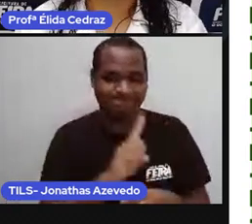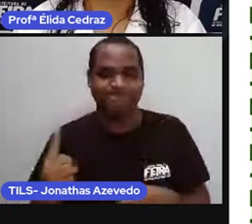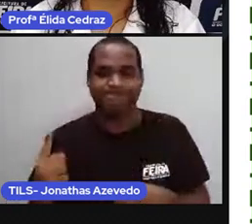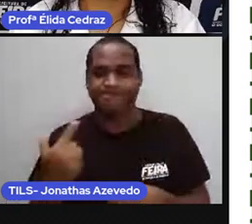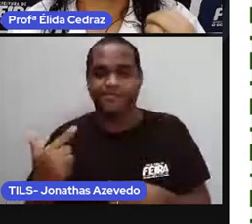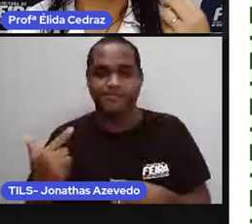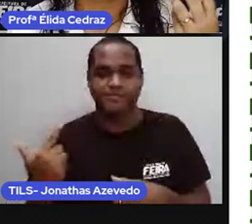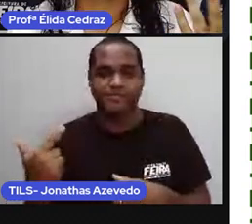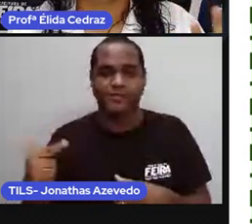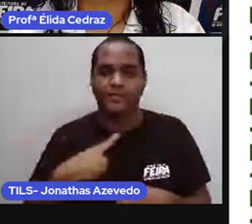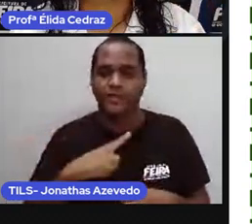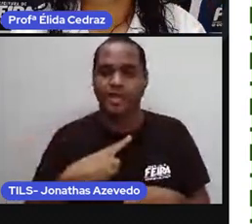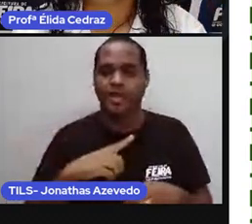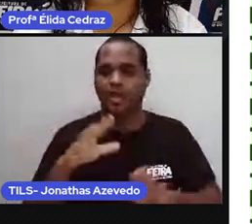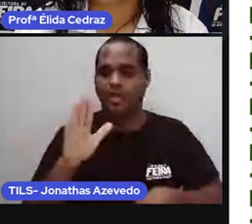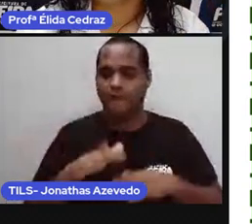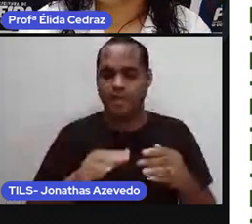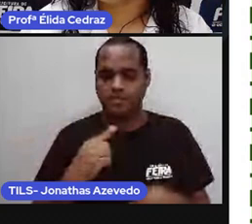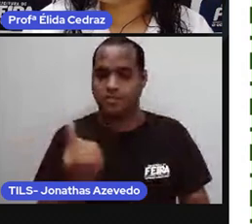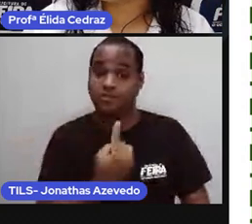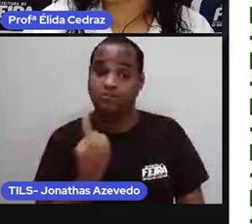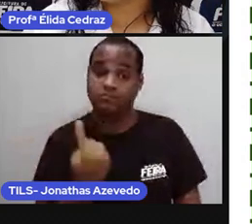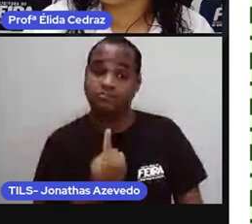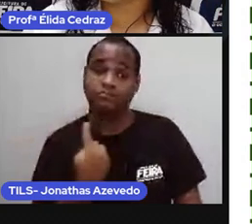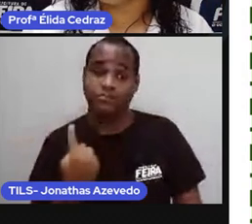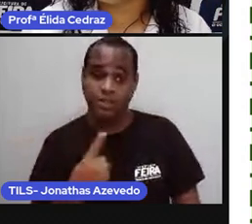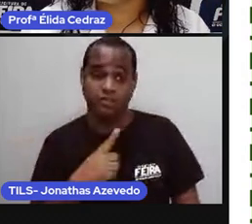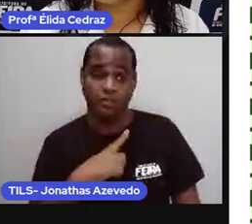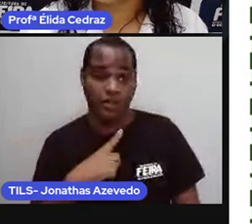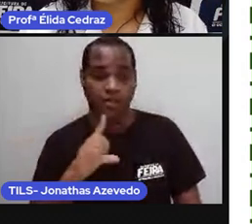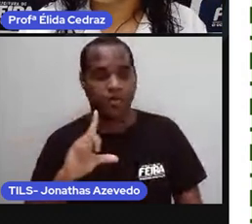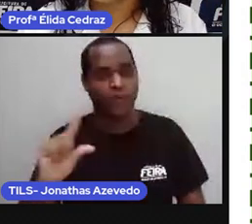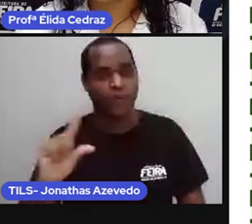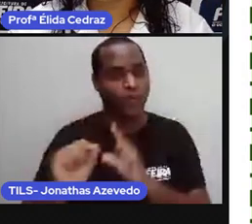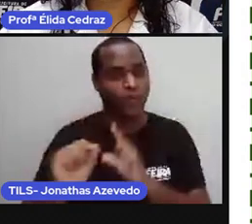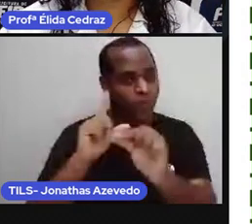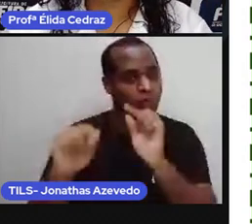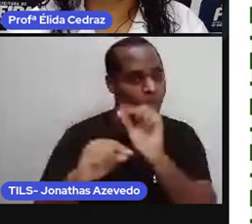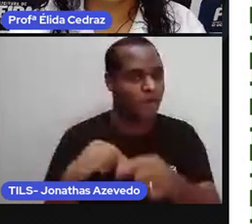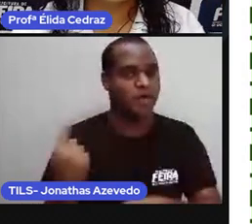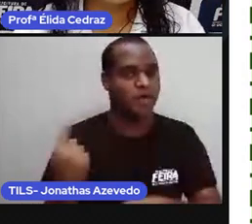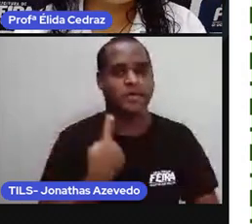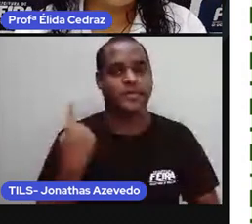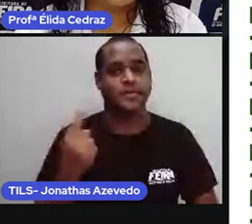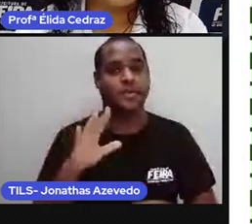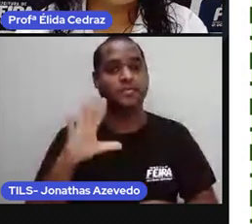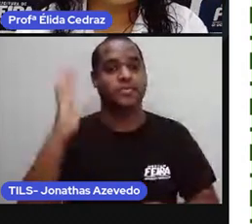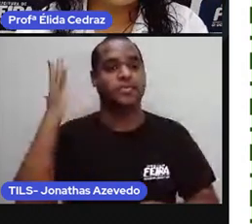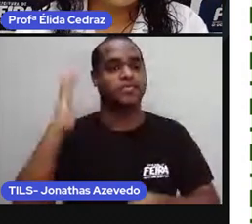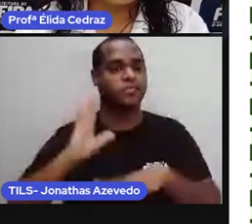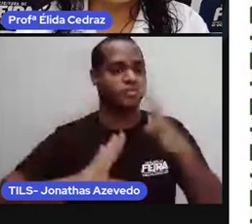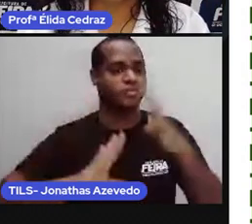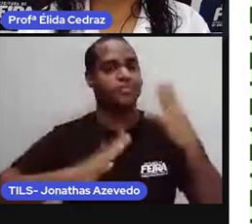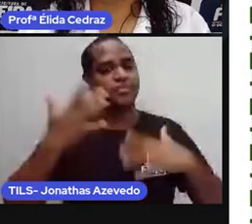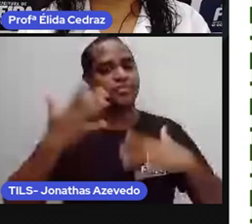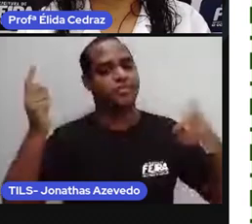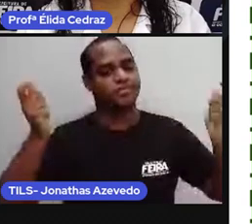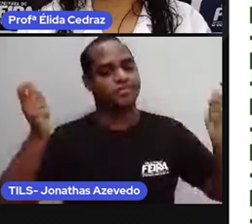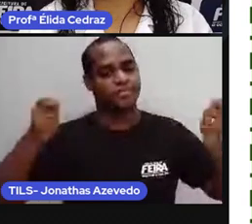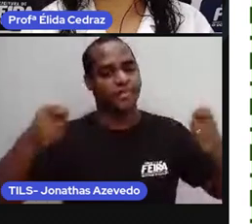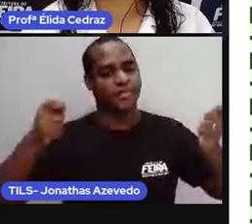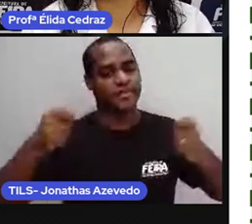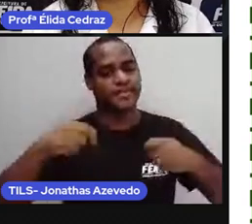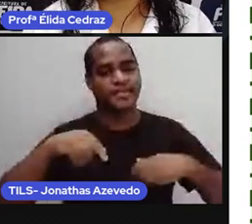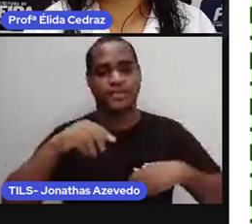O adolescente já anda sozinho, ele sai sozinho, e são nesses momentos em que